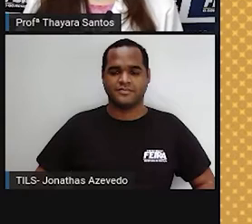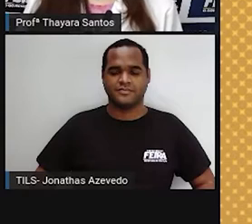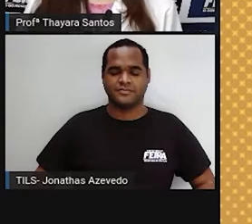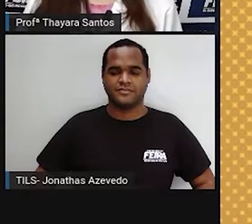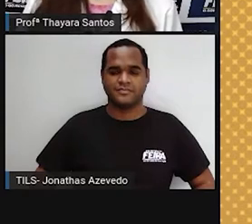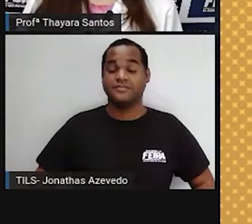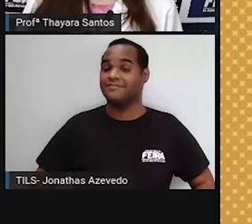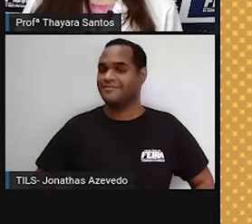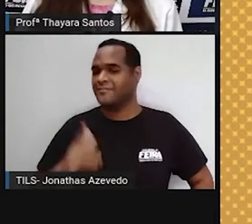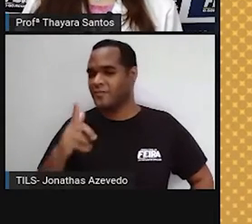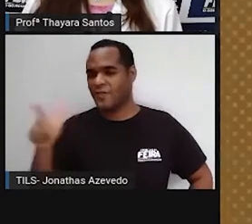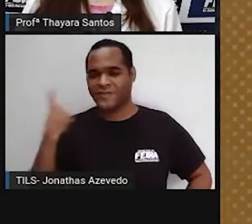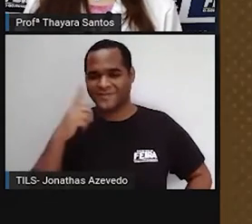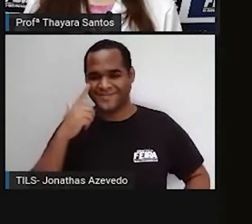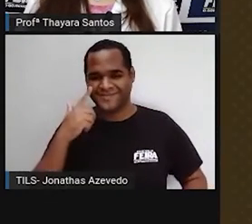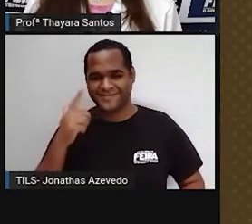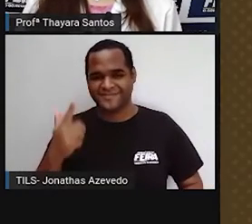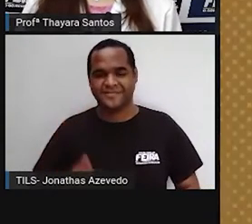Vamos para a próxima.